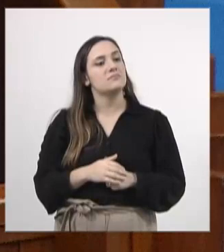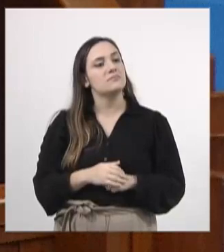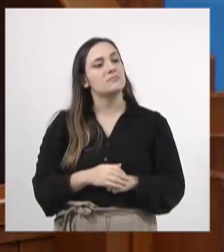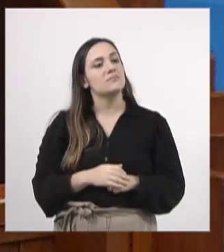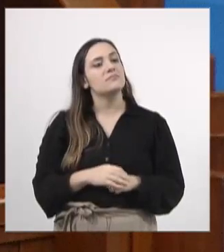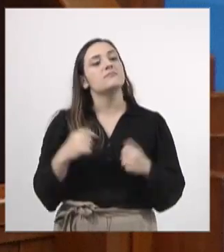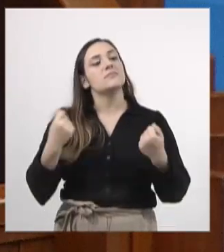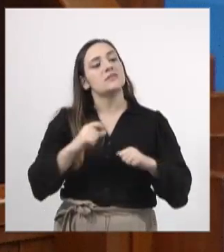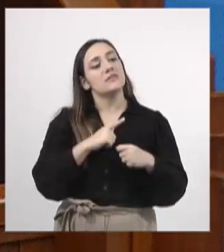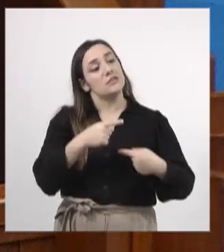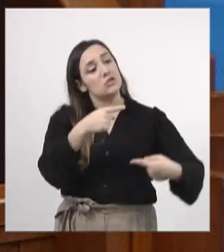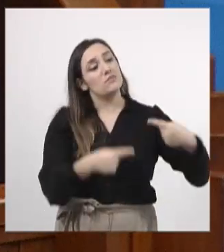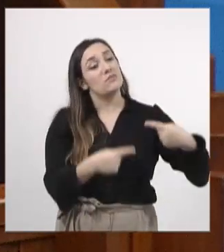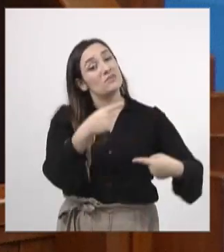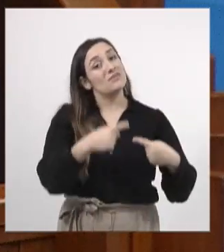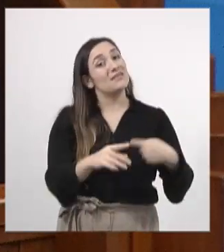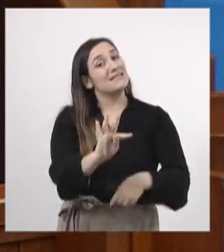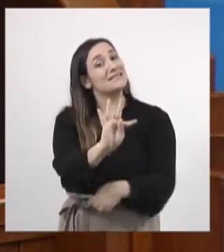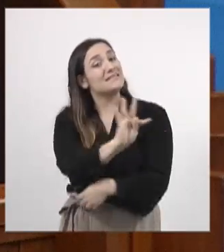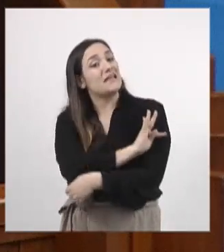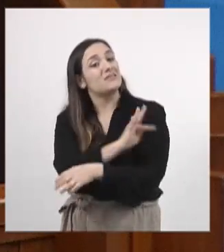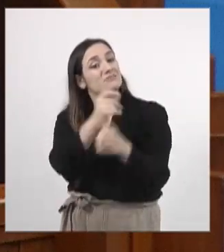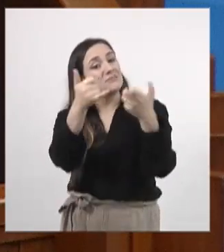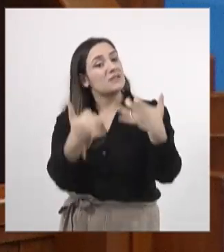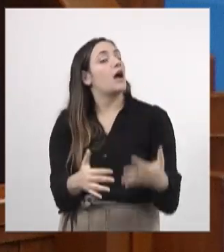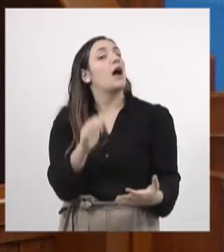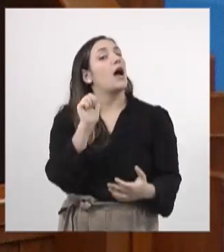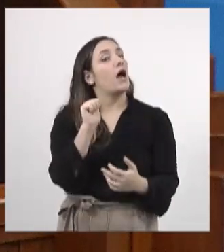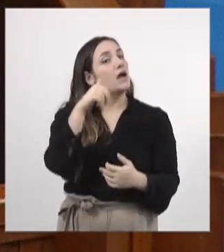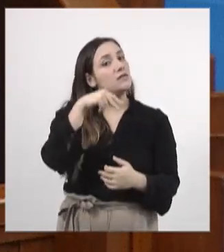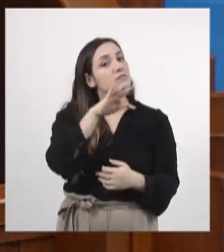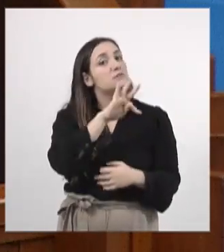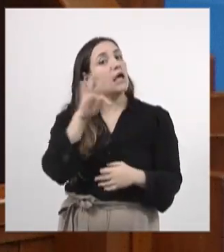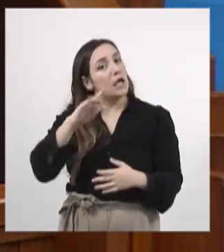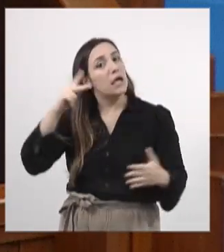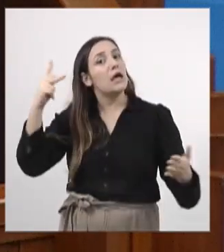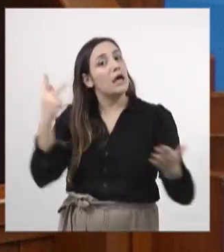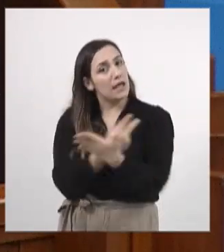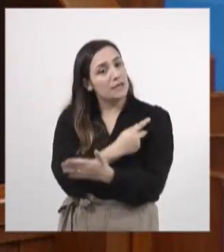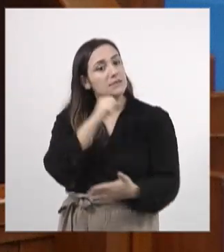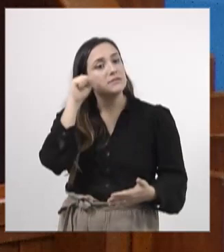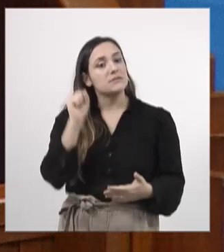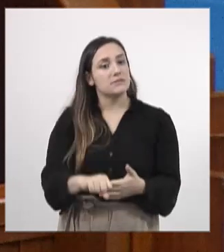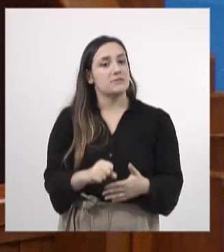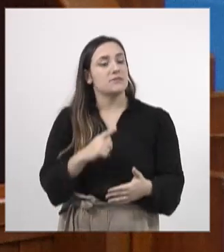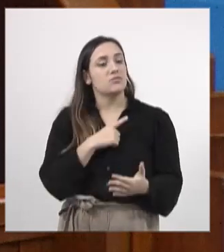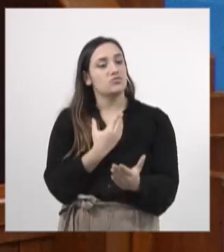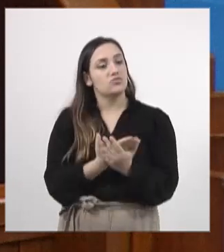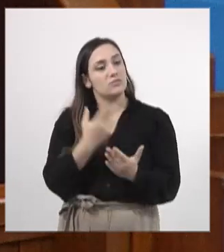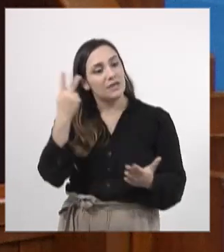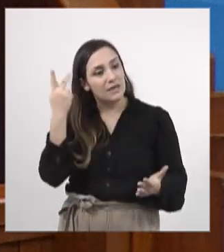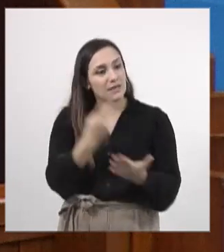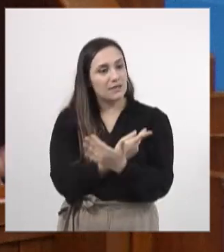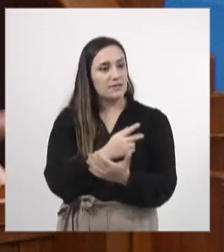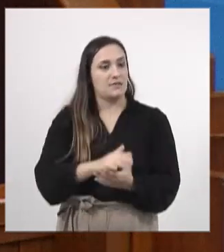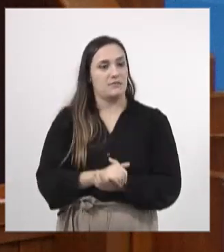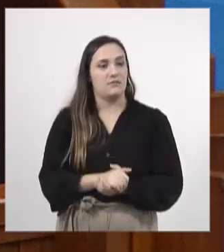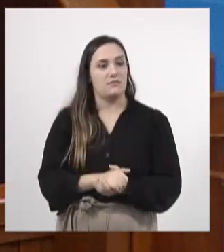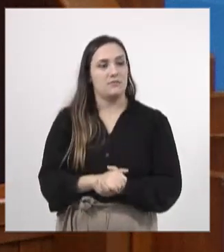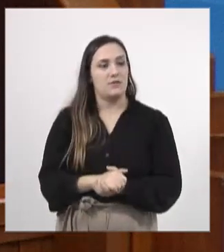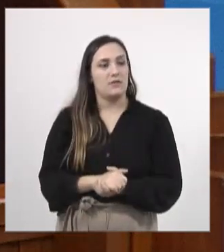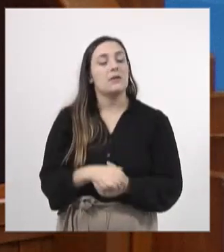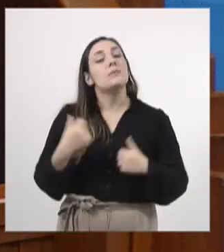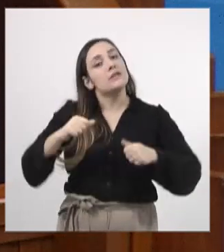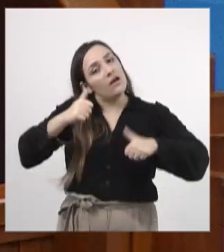debate técnico, para dizer a NTT está errada, a NTT errou no estudo, e nós estamos pedindo para que eles